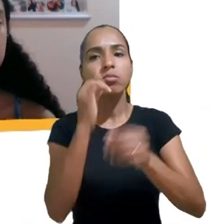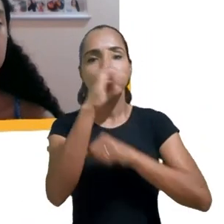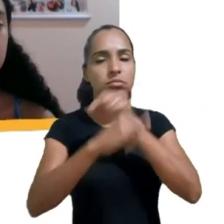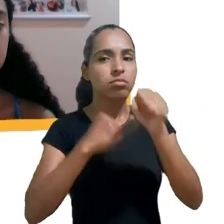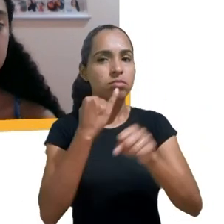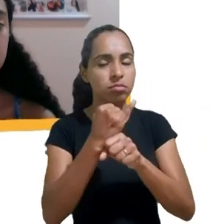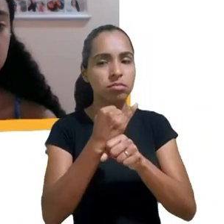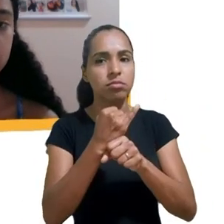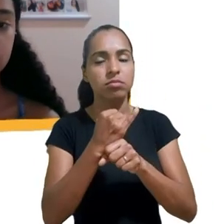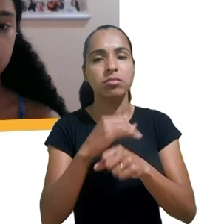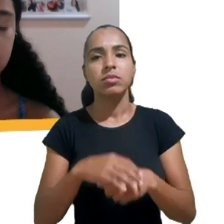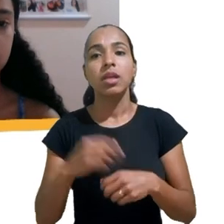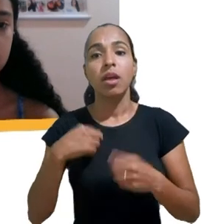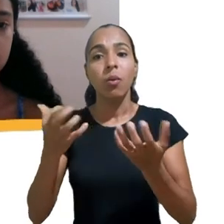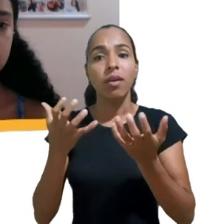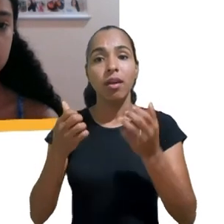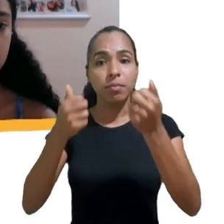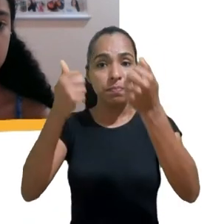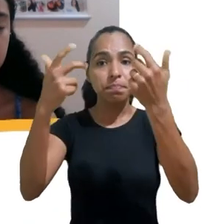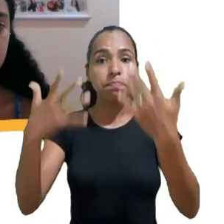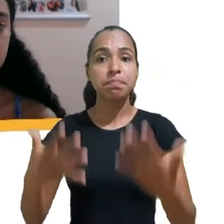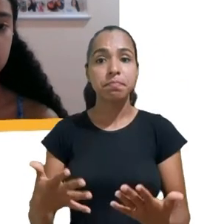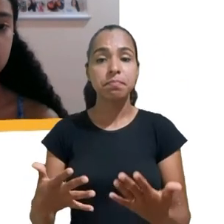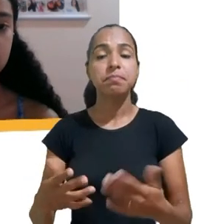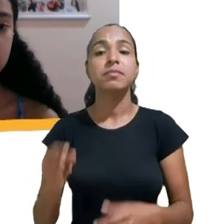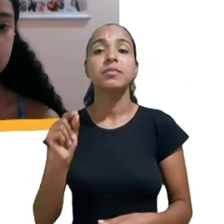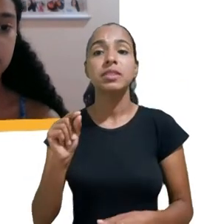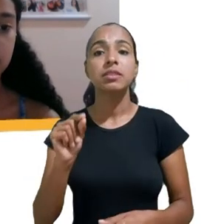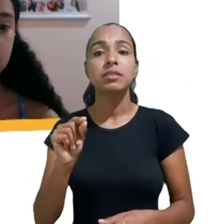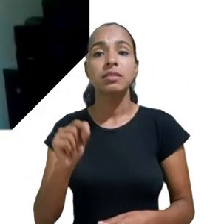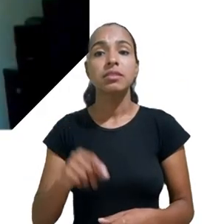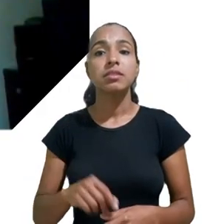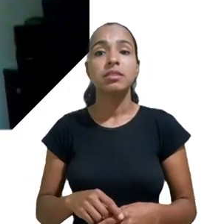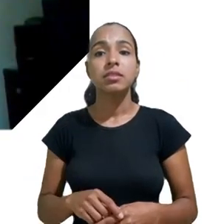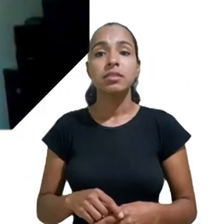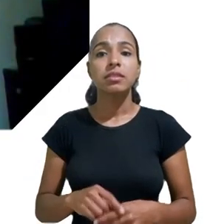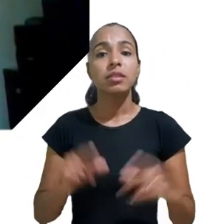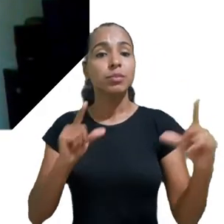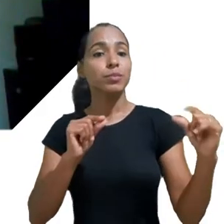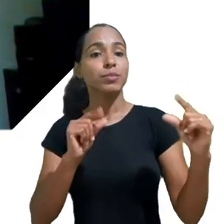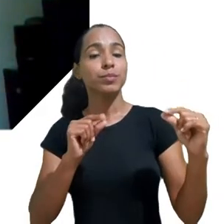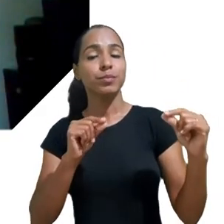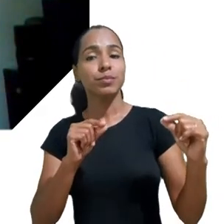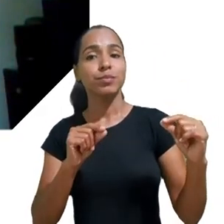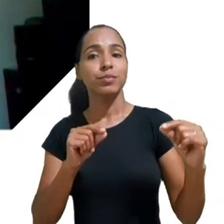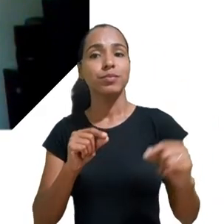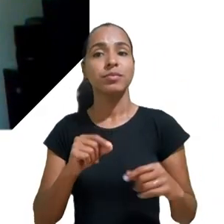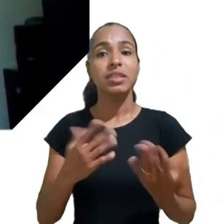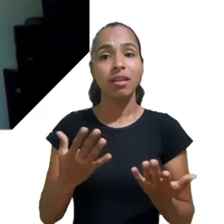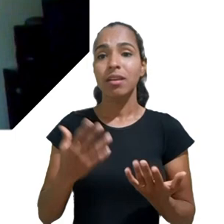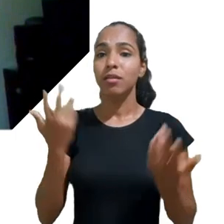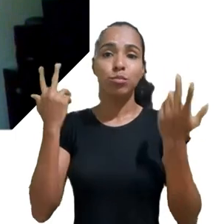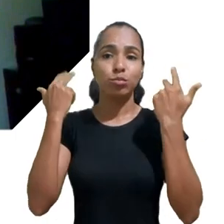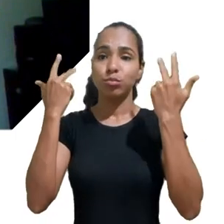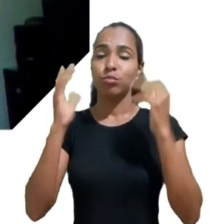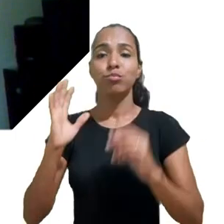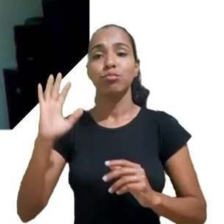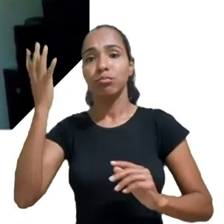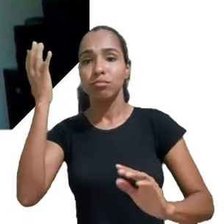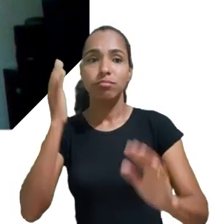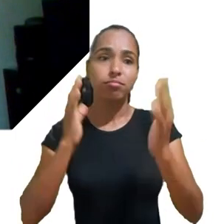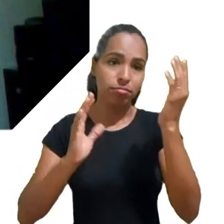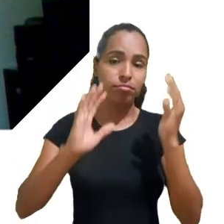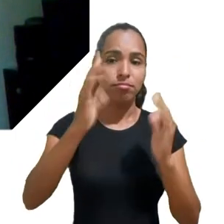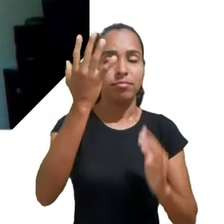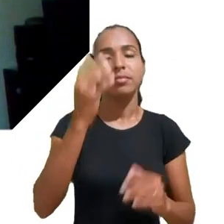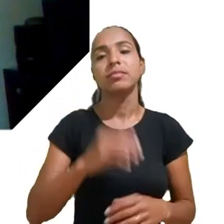específico que passa por tudo isso que a gente está falando aqui e que é muito popular quando a gente fala de crianças na internet. A gente está falando dos